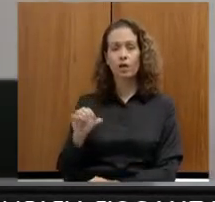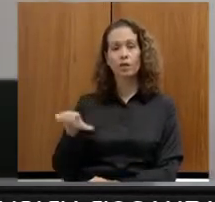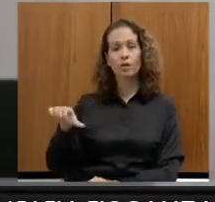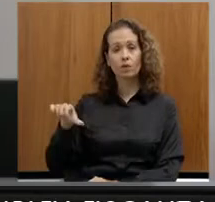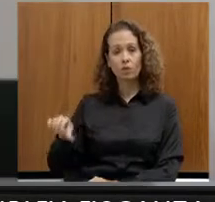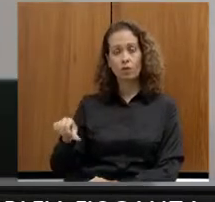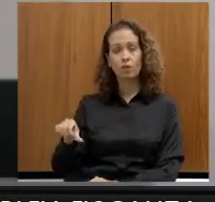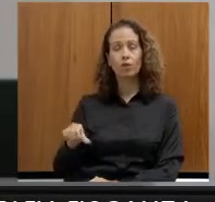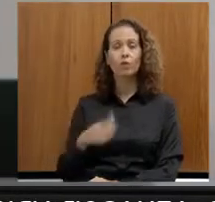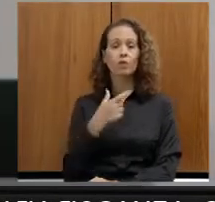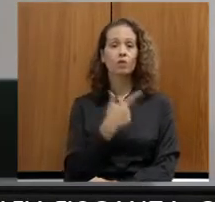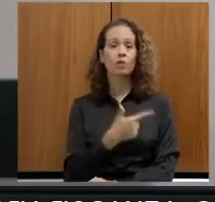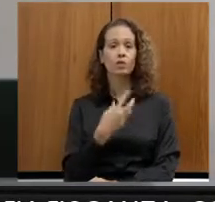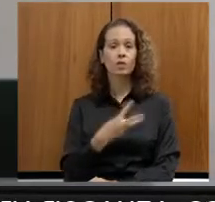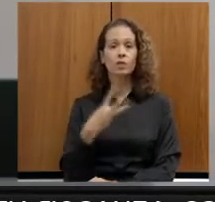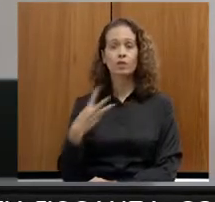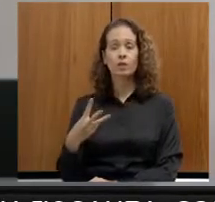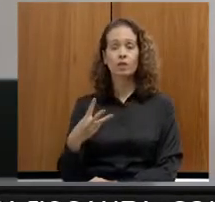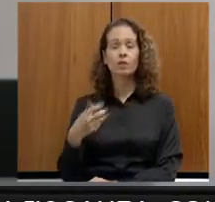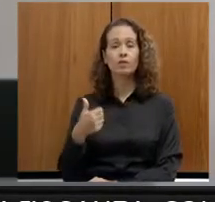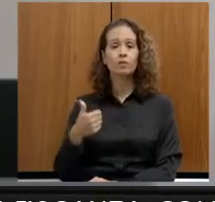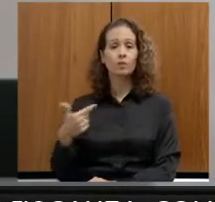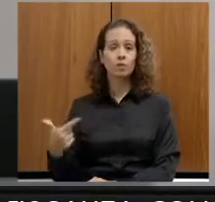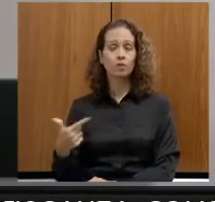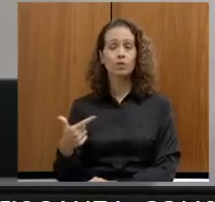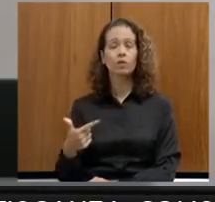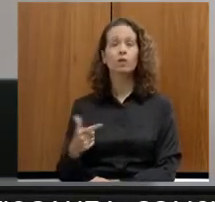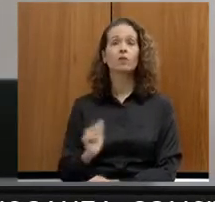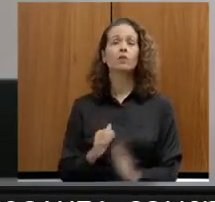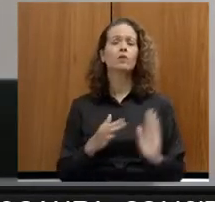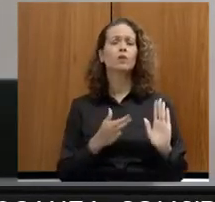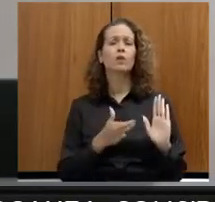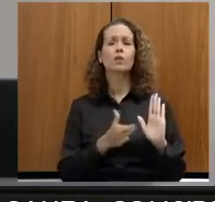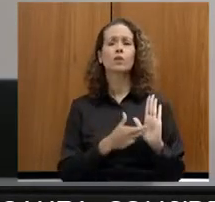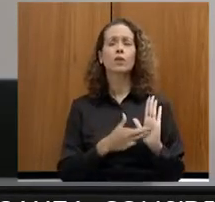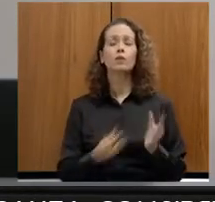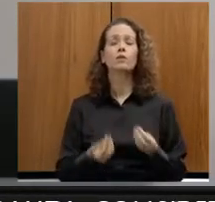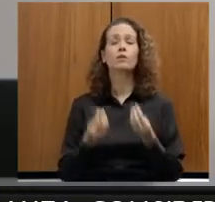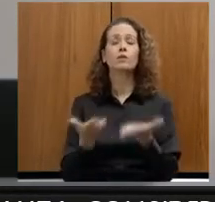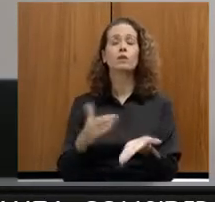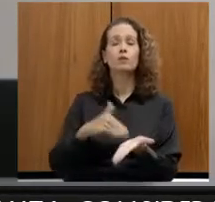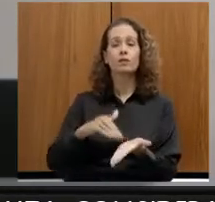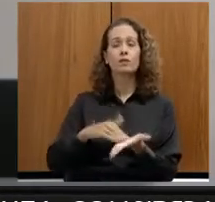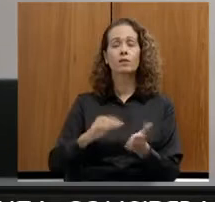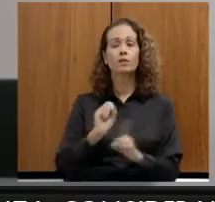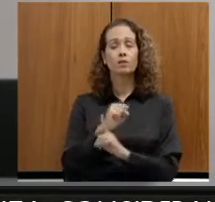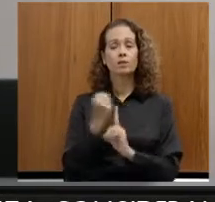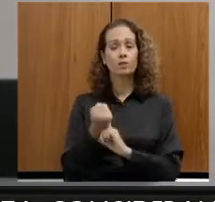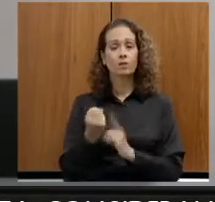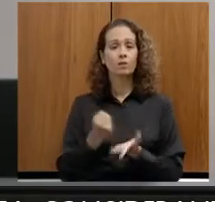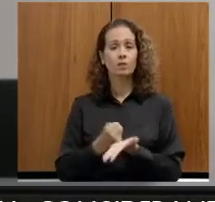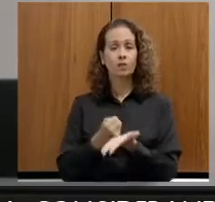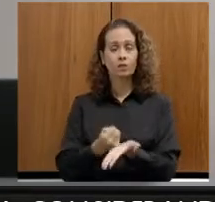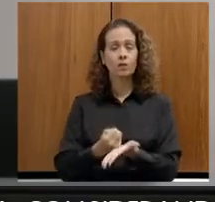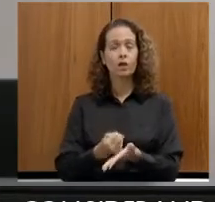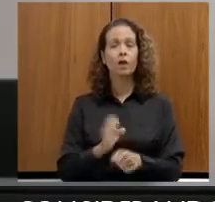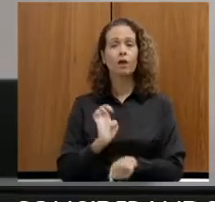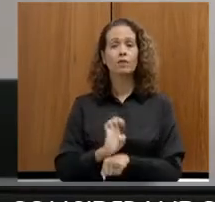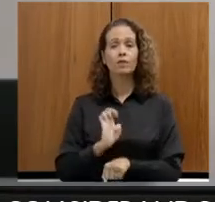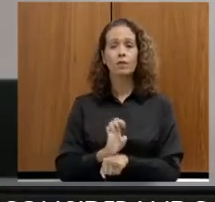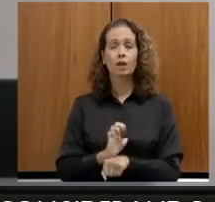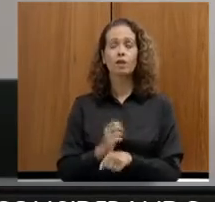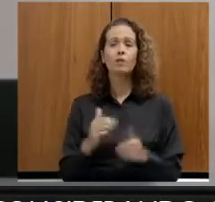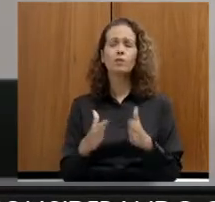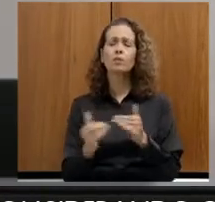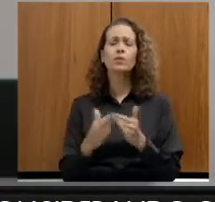artigo 233, 12 do Regimento Interno, seja encaminhado ao secretário de Estado e Desenvolvimento Social, pedido de informações